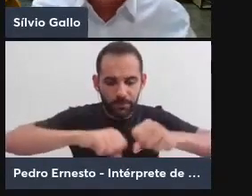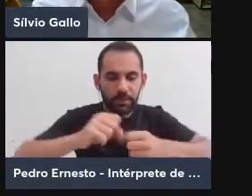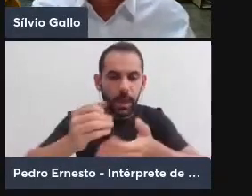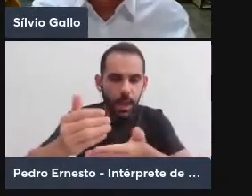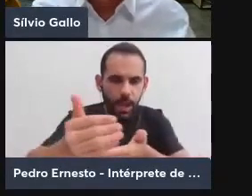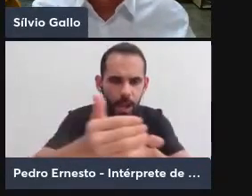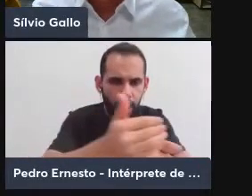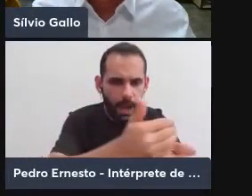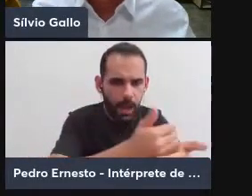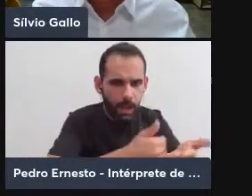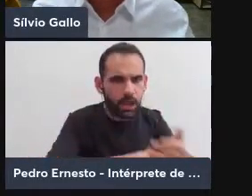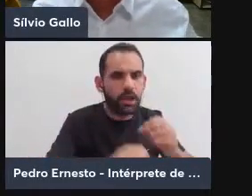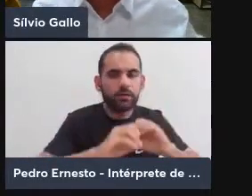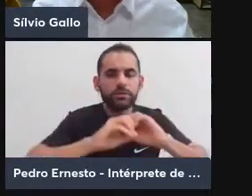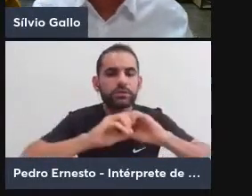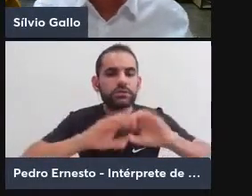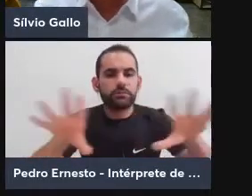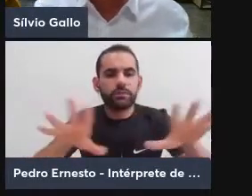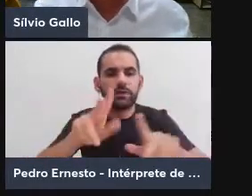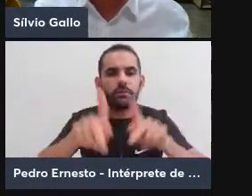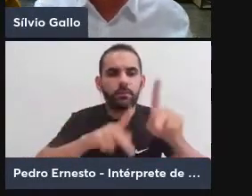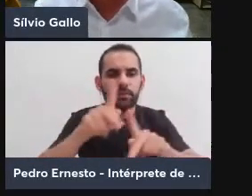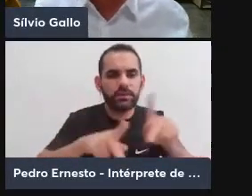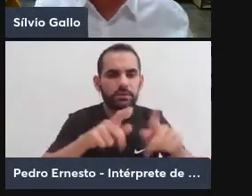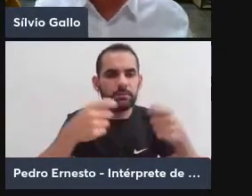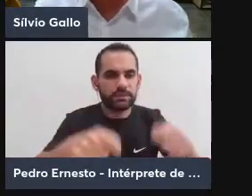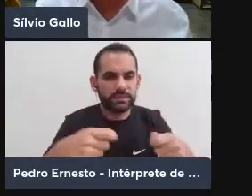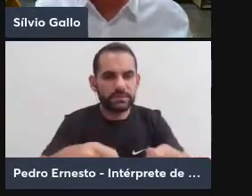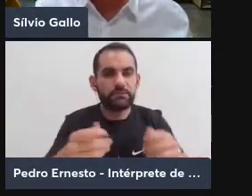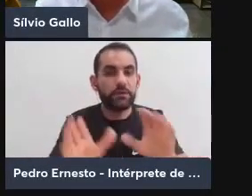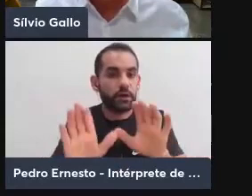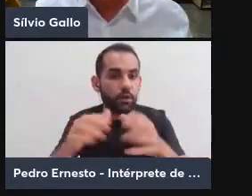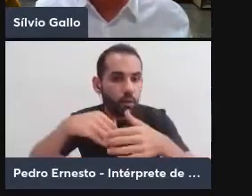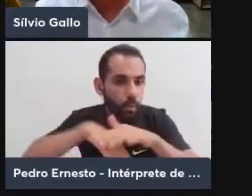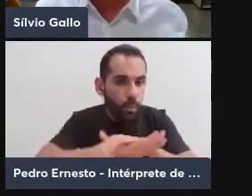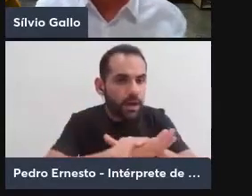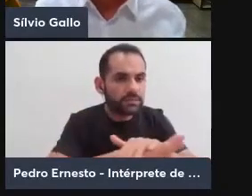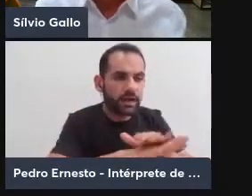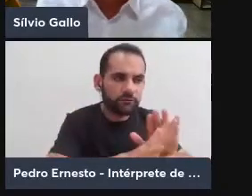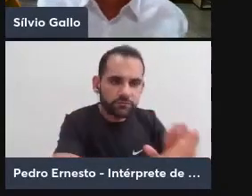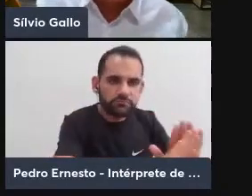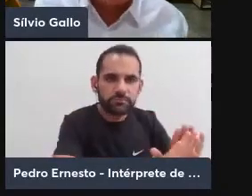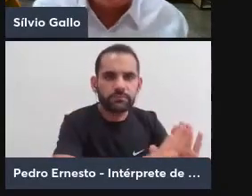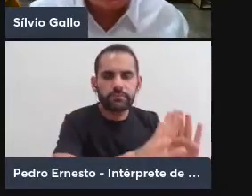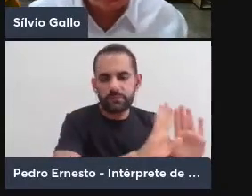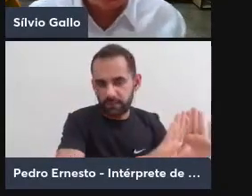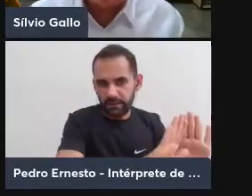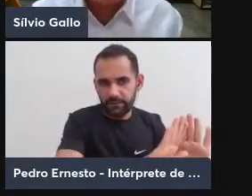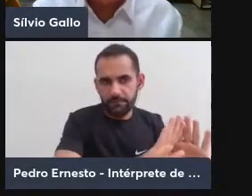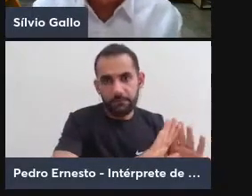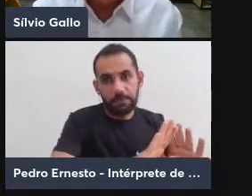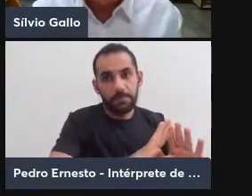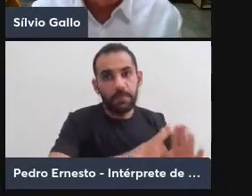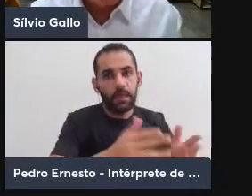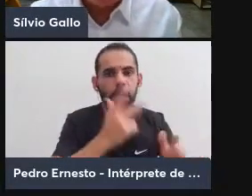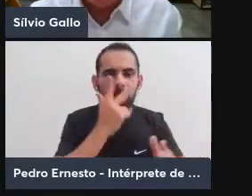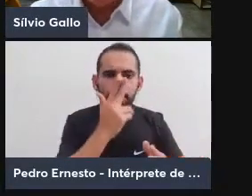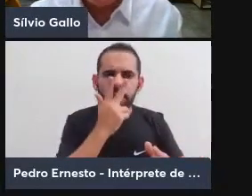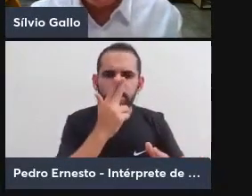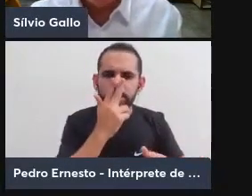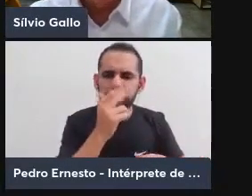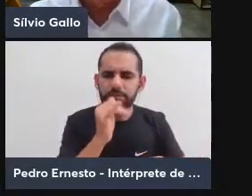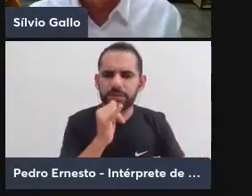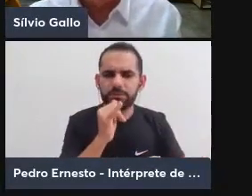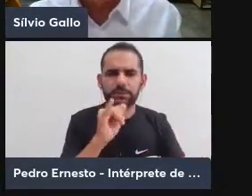distribuía-se aquilo que a população necessitava, mas se guardava um excedente, se guardava um estoque. Coisa parecida com o o